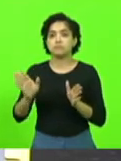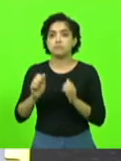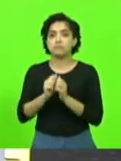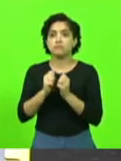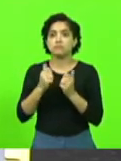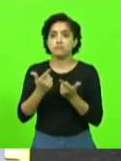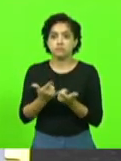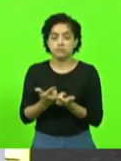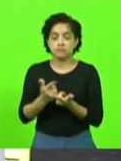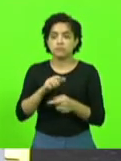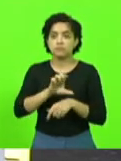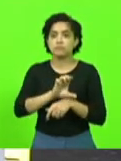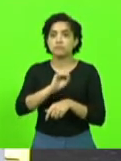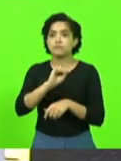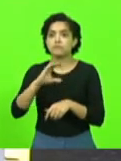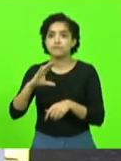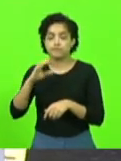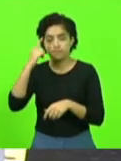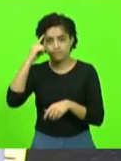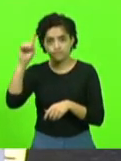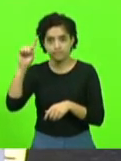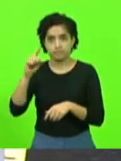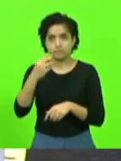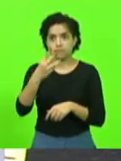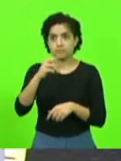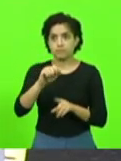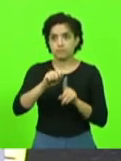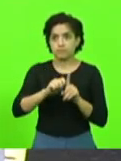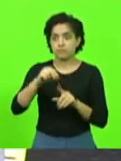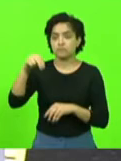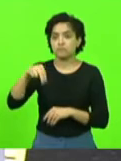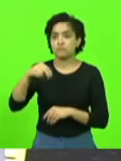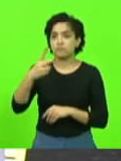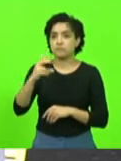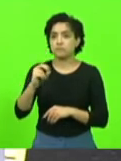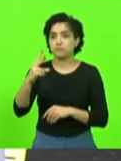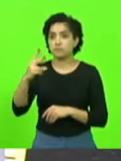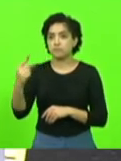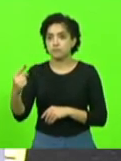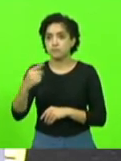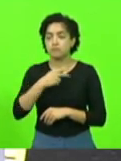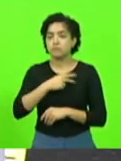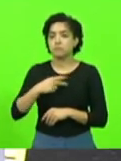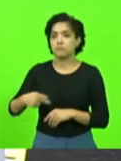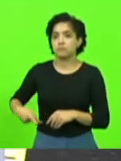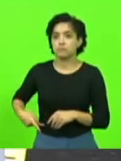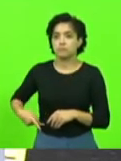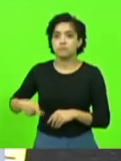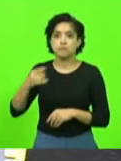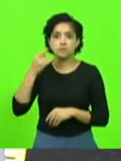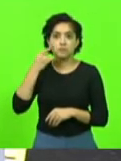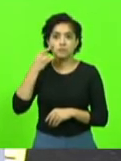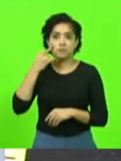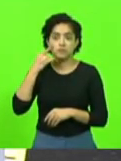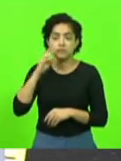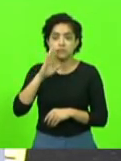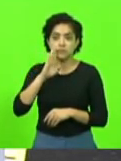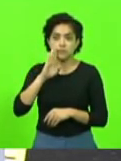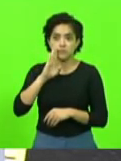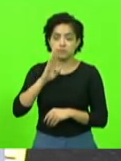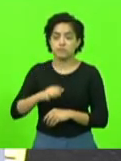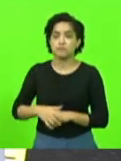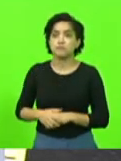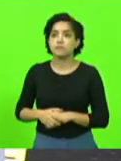Assembleia Legislativa do Estado de Santa Catarina, realizada em 30 de novembro de 2021. Na presidência, os deputados Mauro Nandal e Nilson Berlanda.